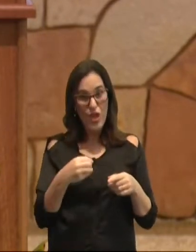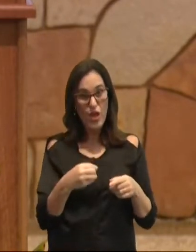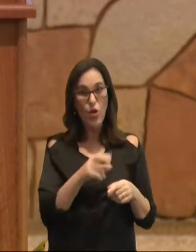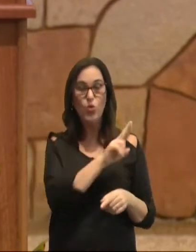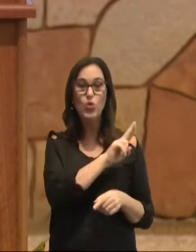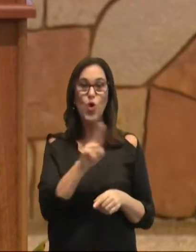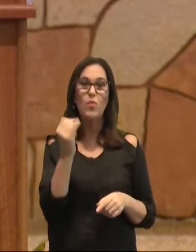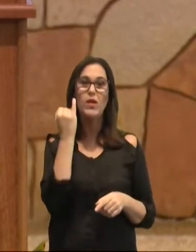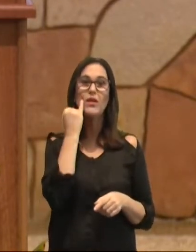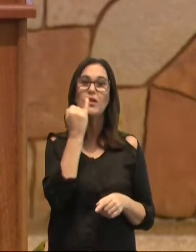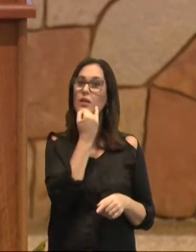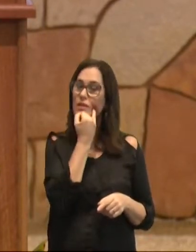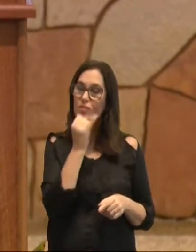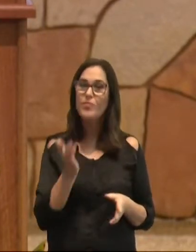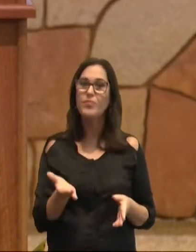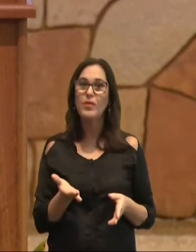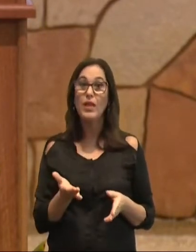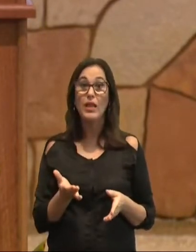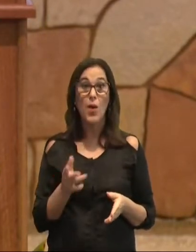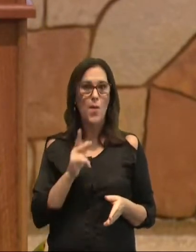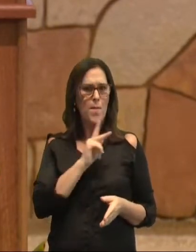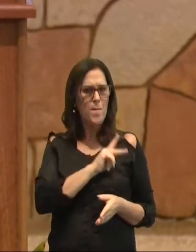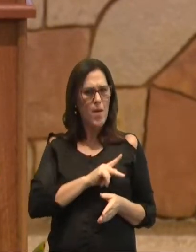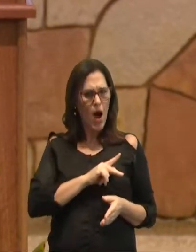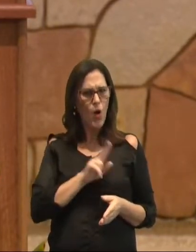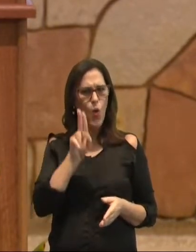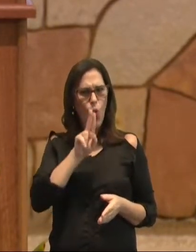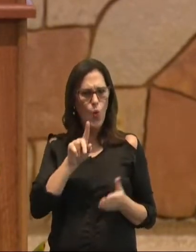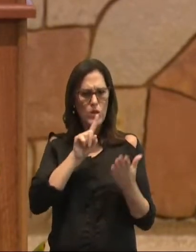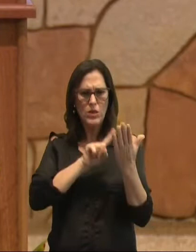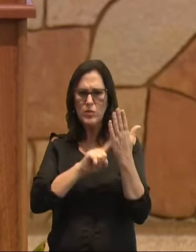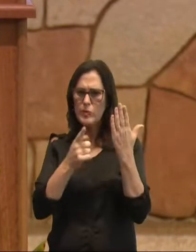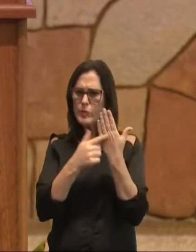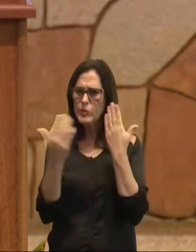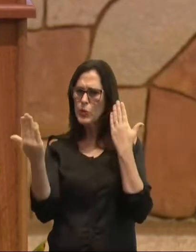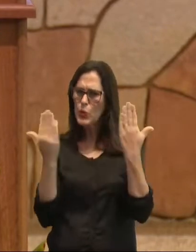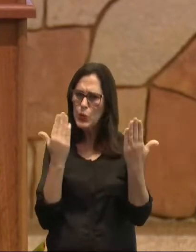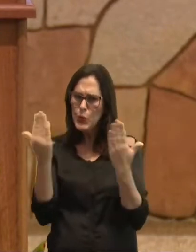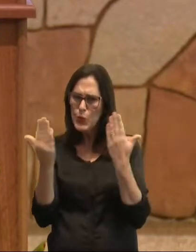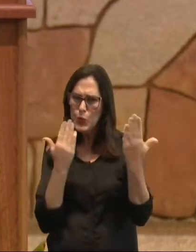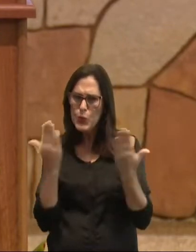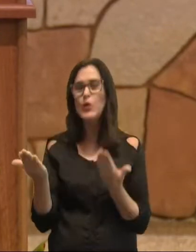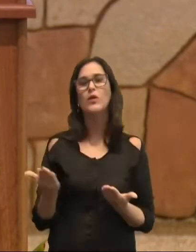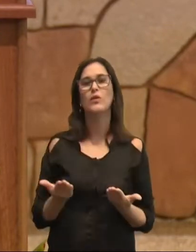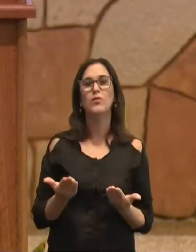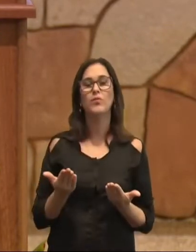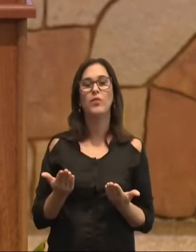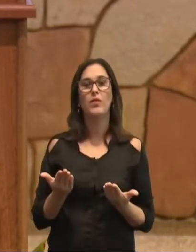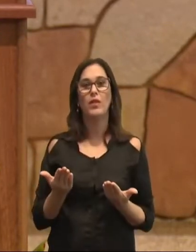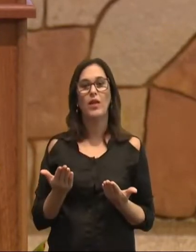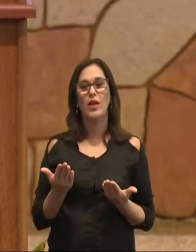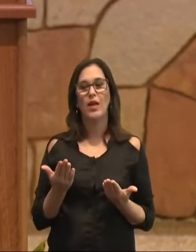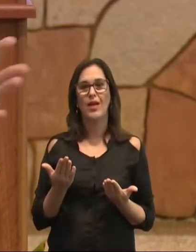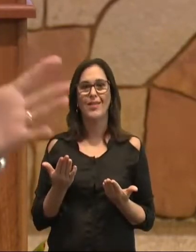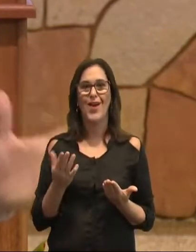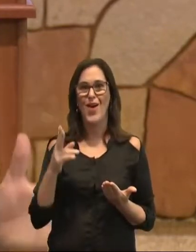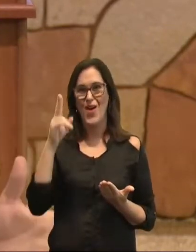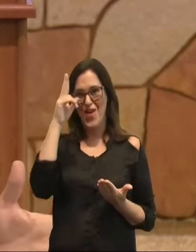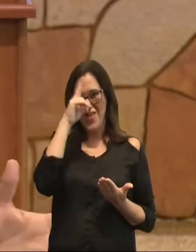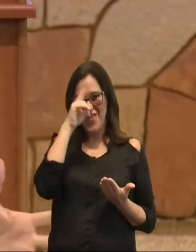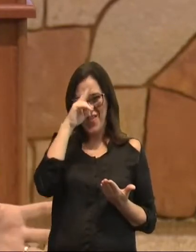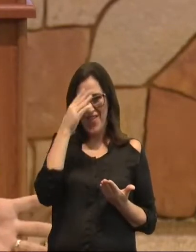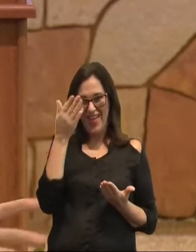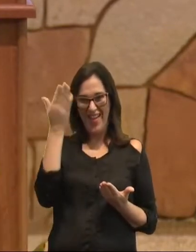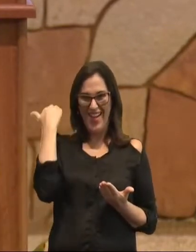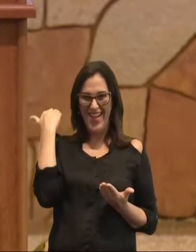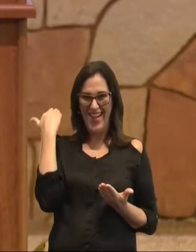era Isaac, e Paulo usa, essa história, como uma alegoria, isso não quer dizer, que essa história, no Velho Testamento,